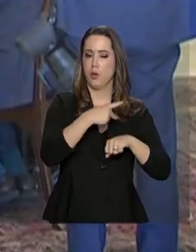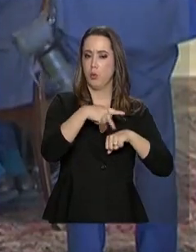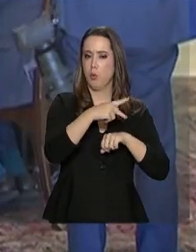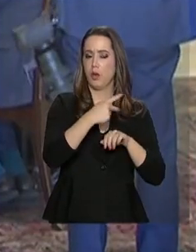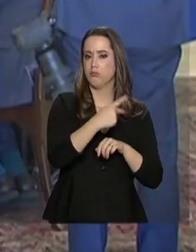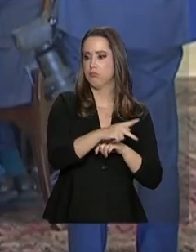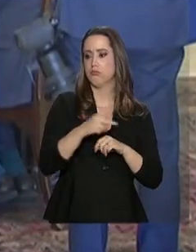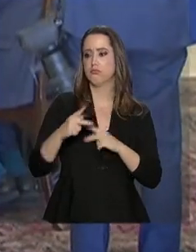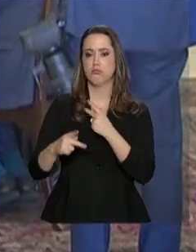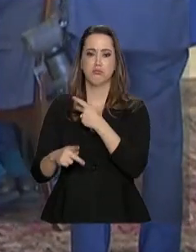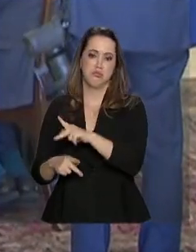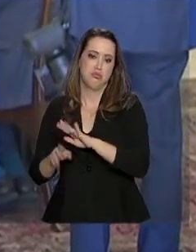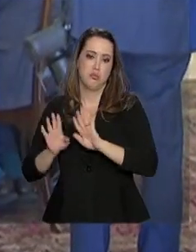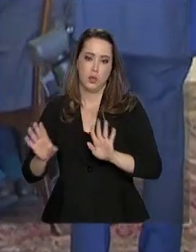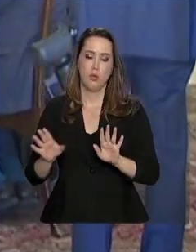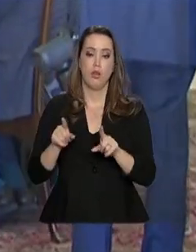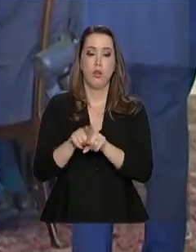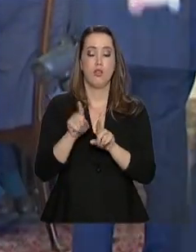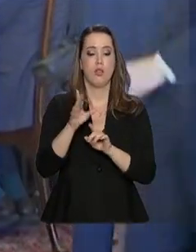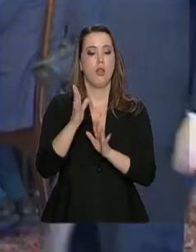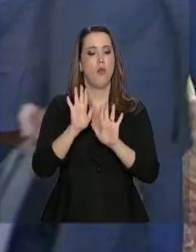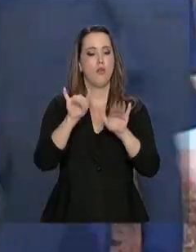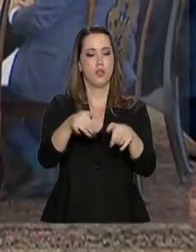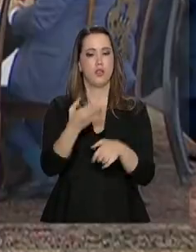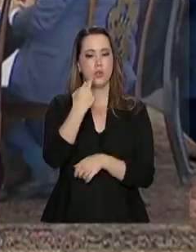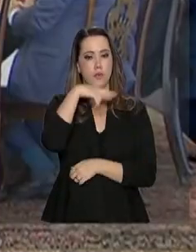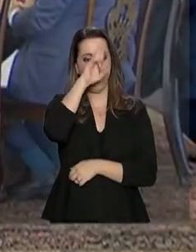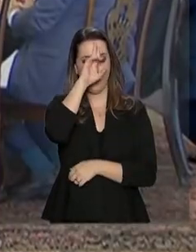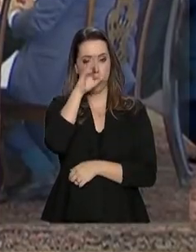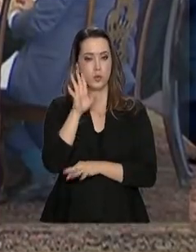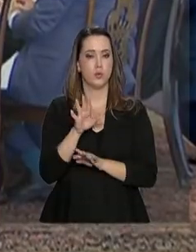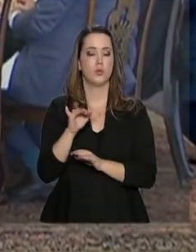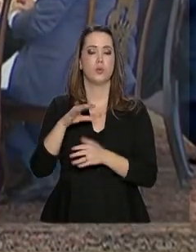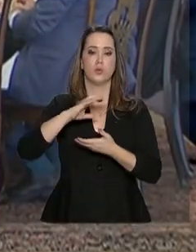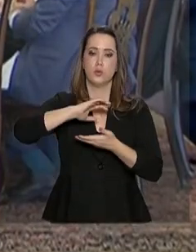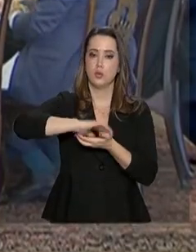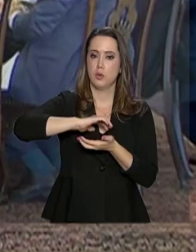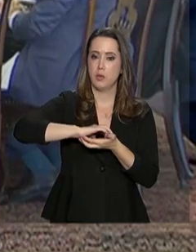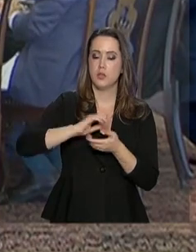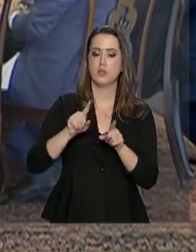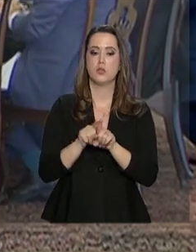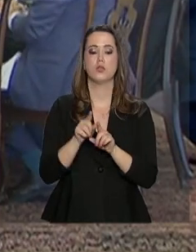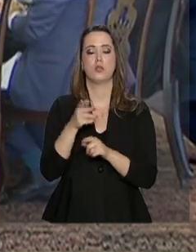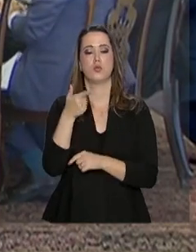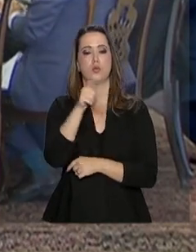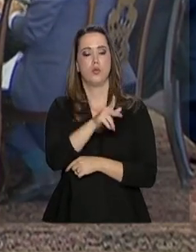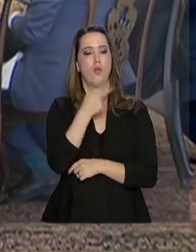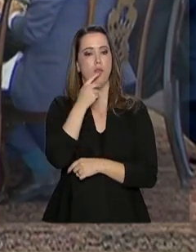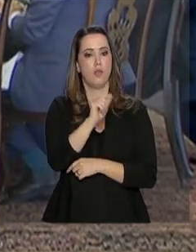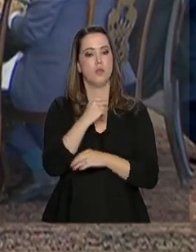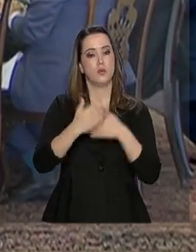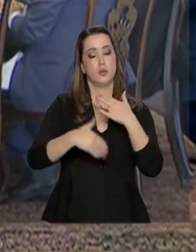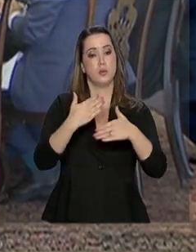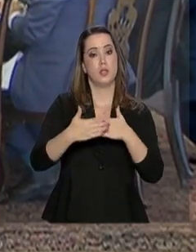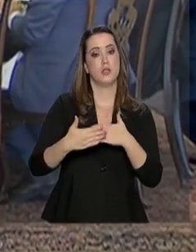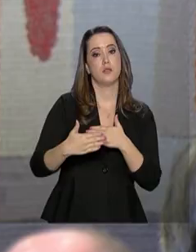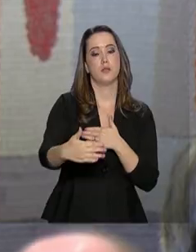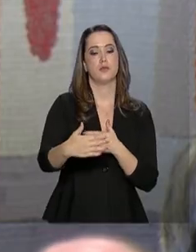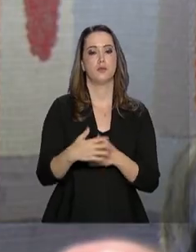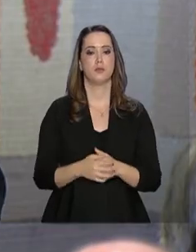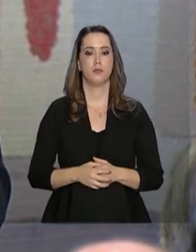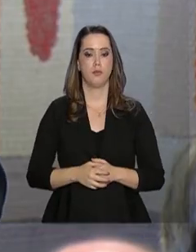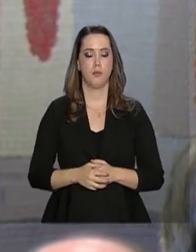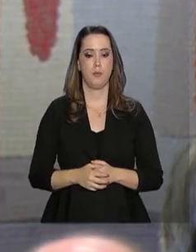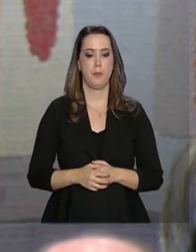primeiro encontro com um almoço no Itamaraty, onde Jair Bolsonaro voltou a falar sobre desenvolvimento.